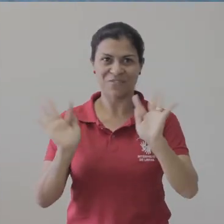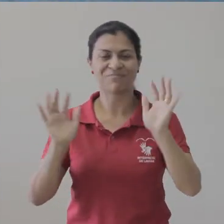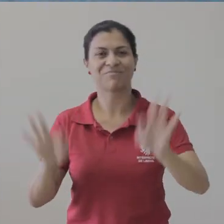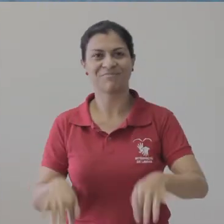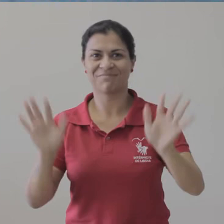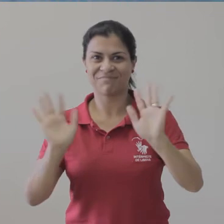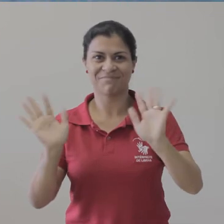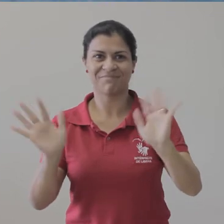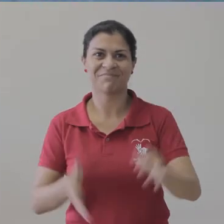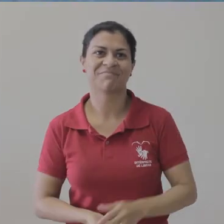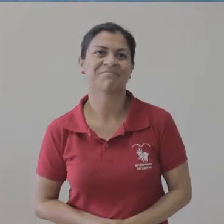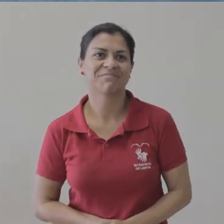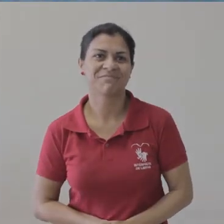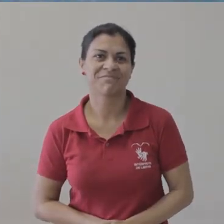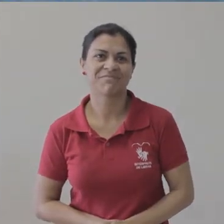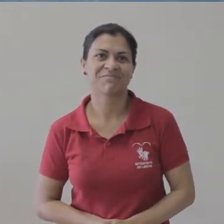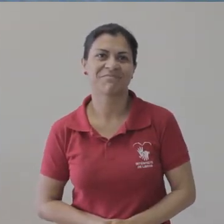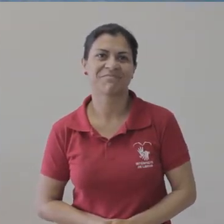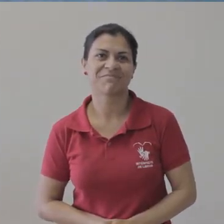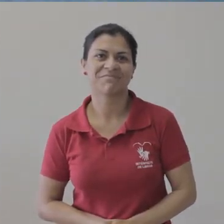gente fica por aqui e até a próxima semana.